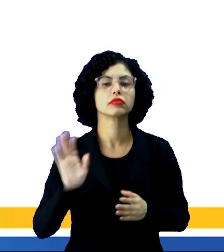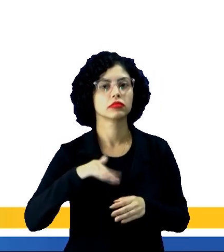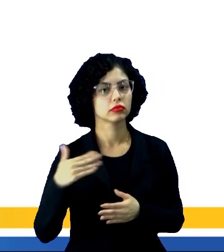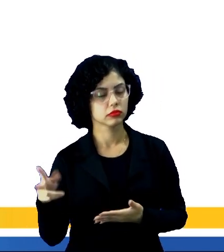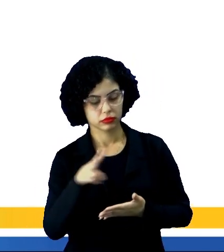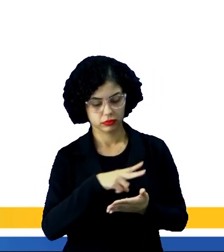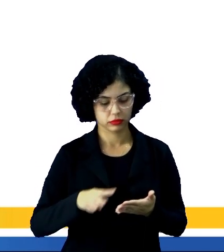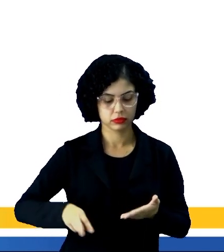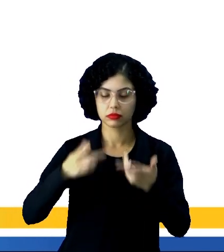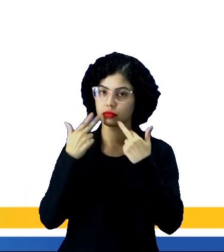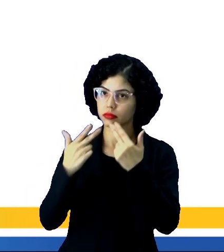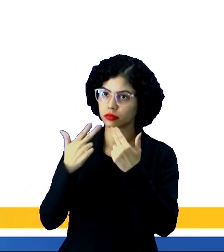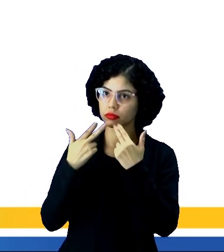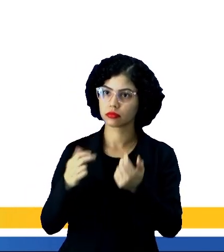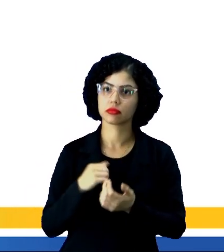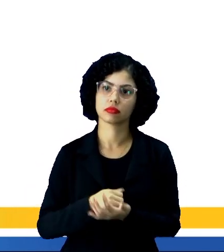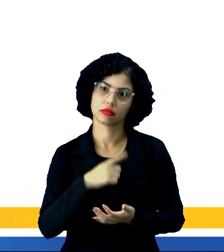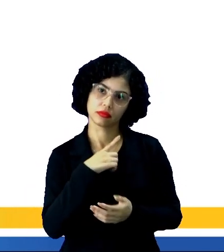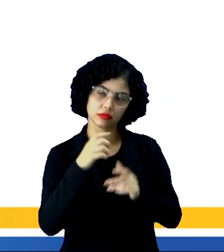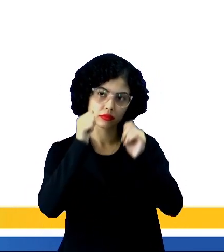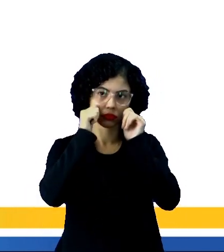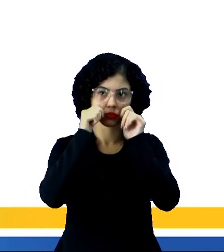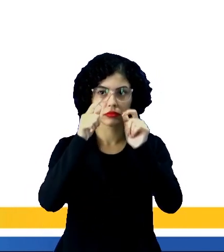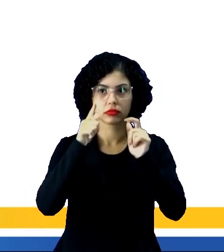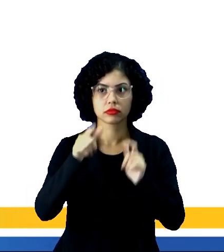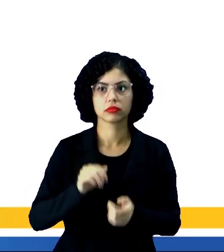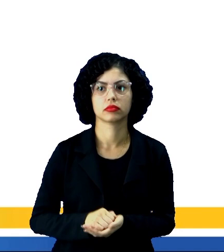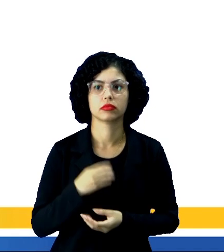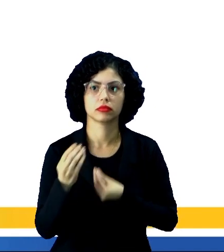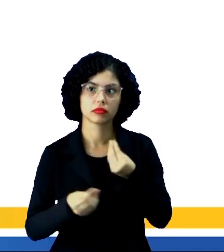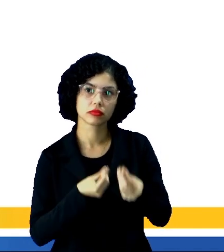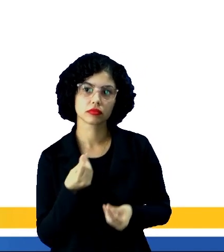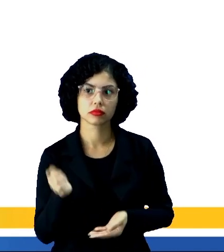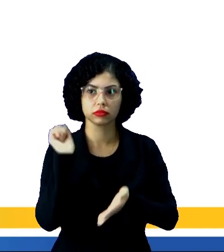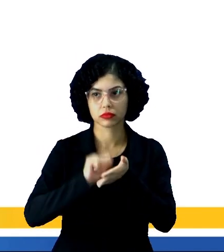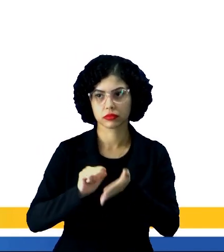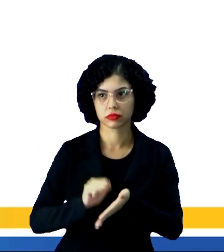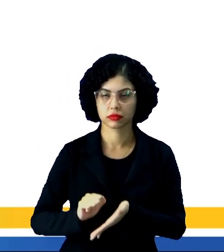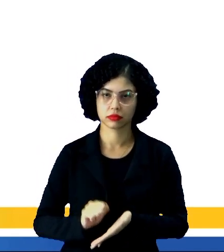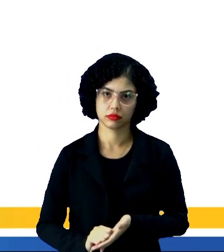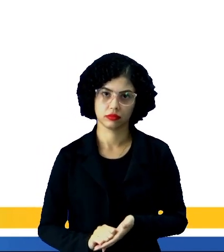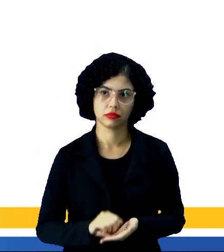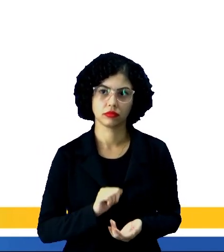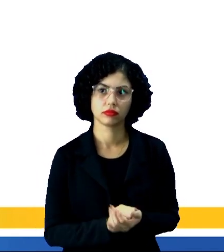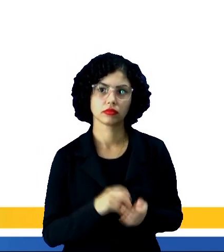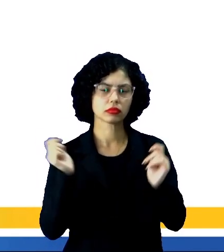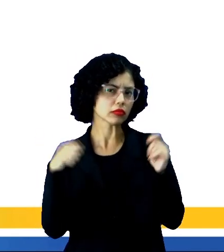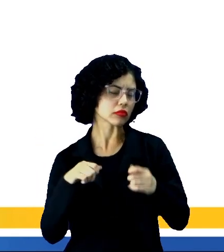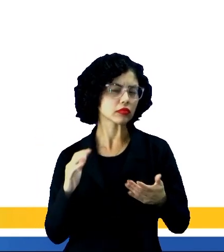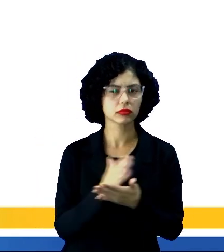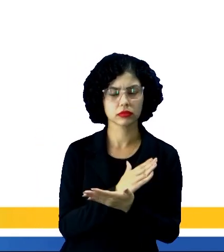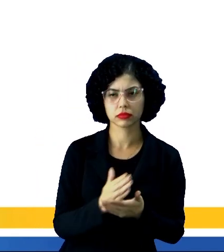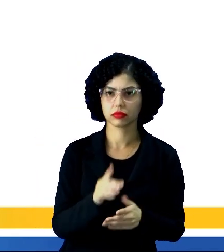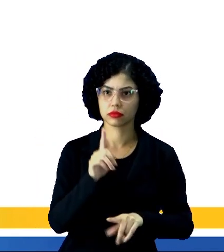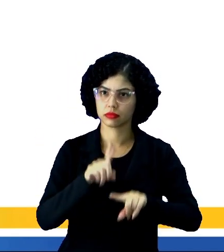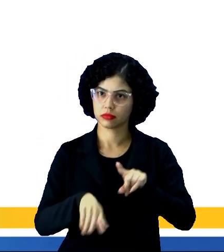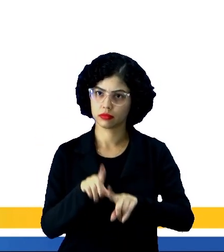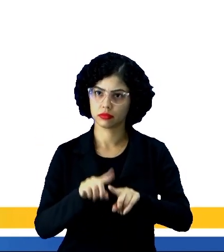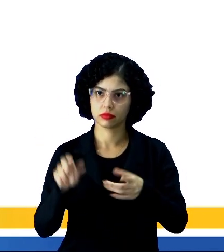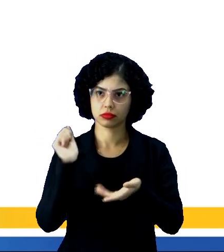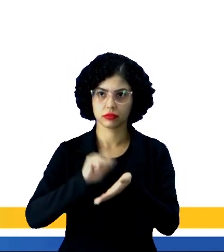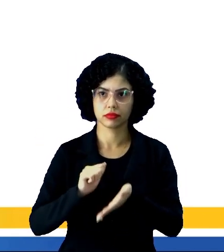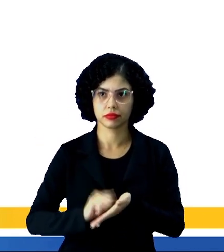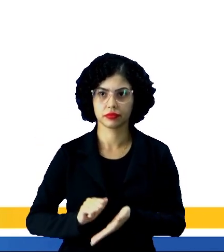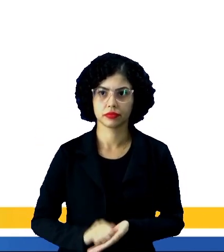ler o título da notícia, tenha atenção à forma como foi escrito, pois algumas matérias são